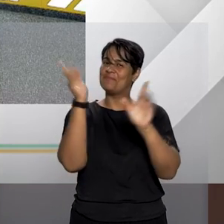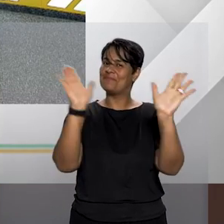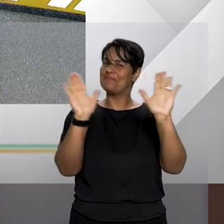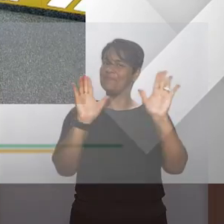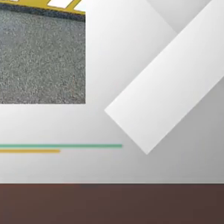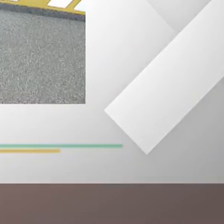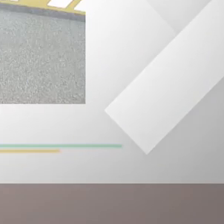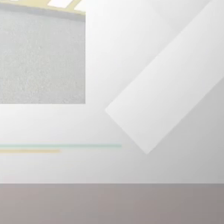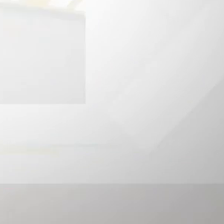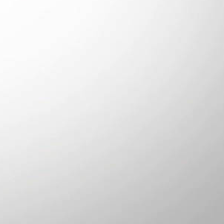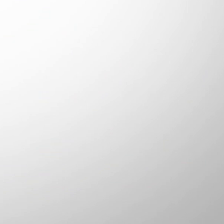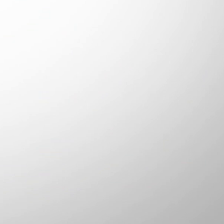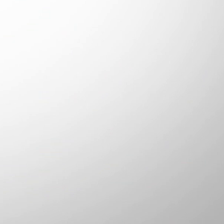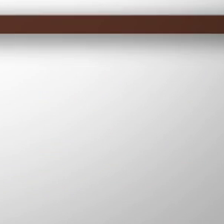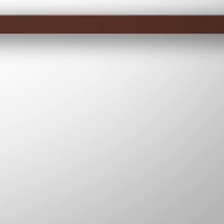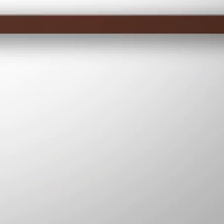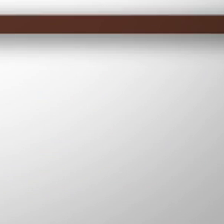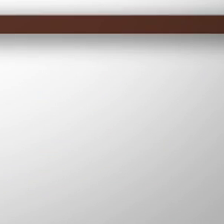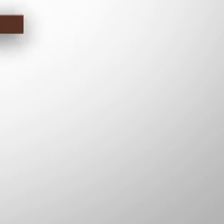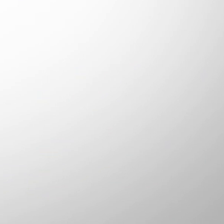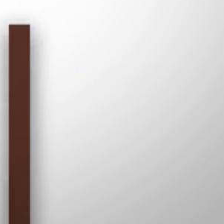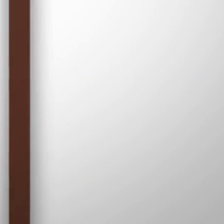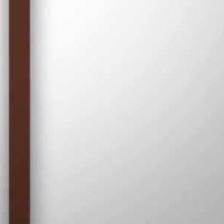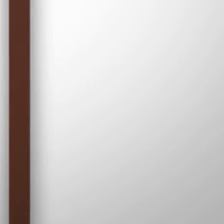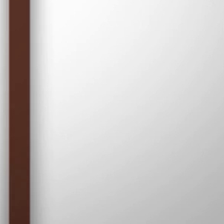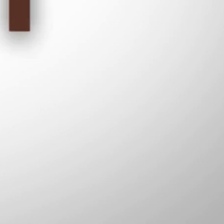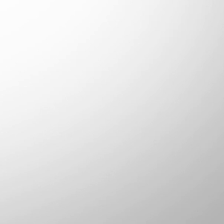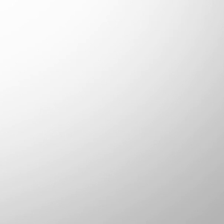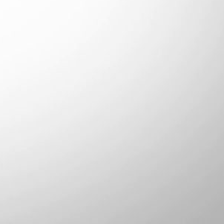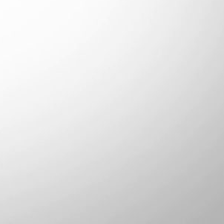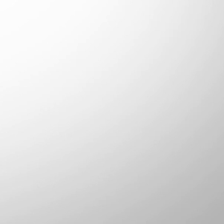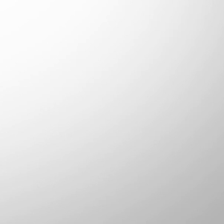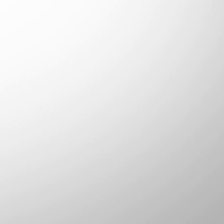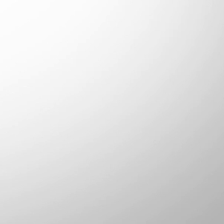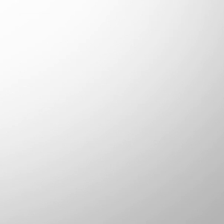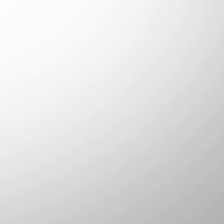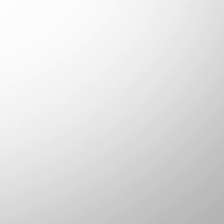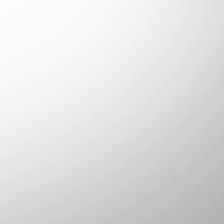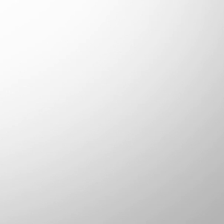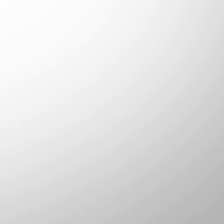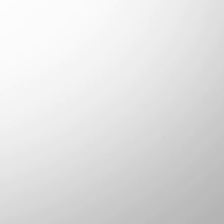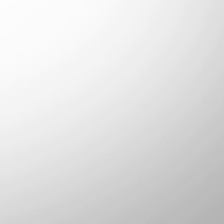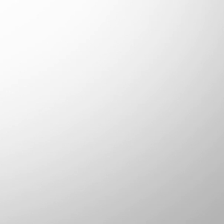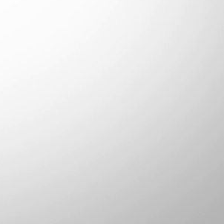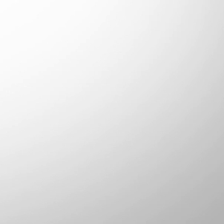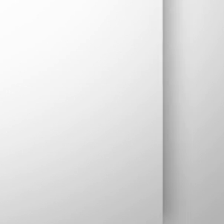e aí